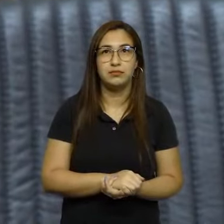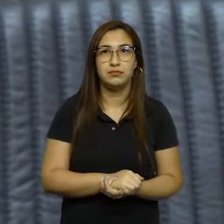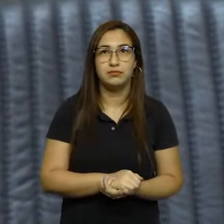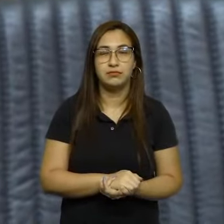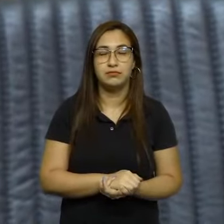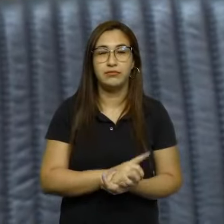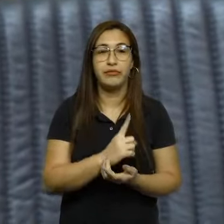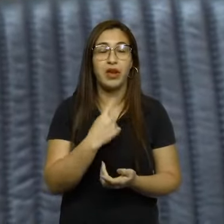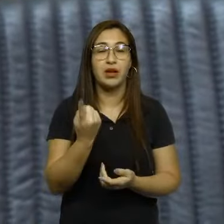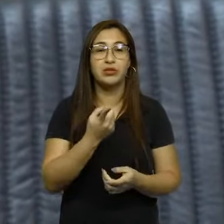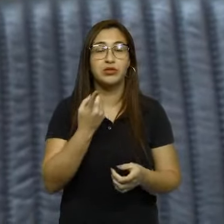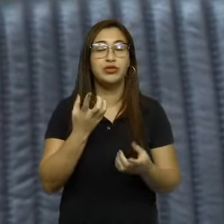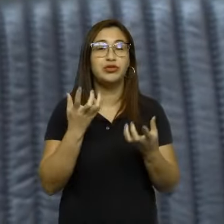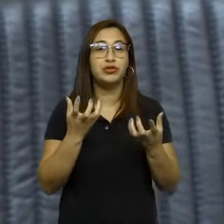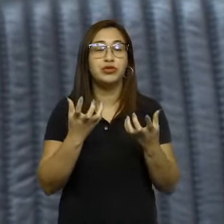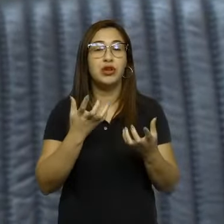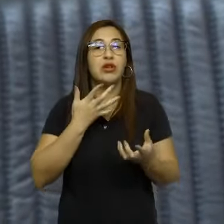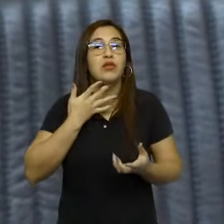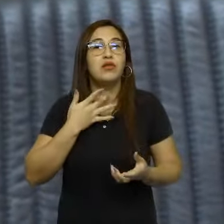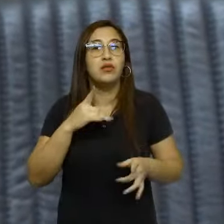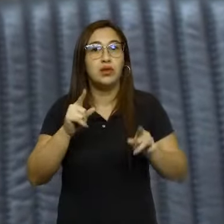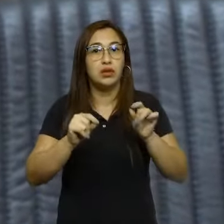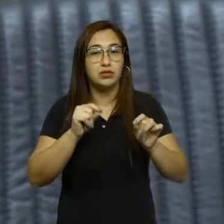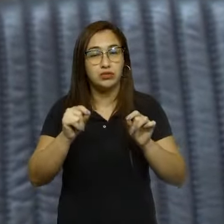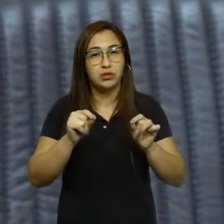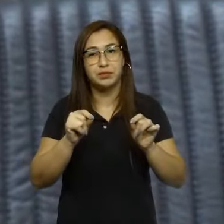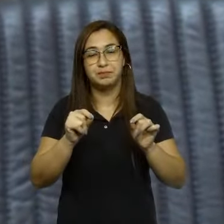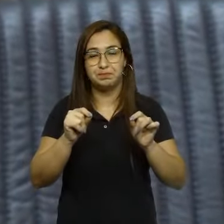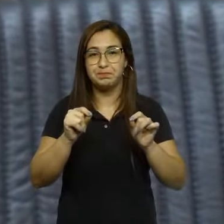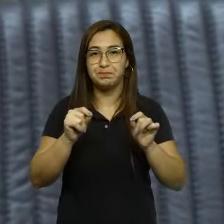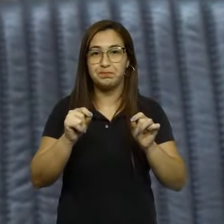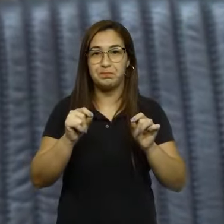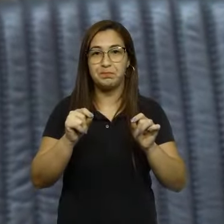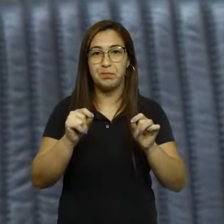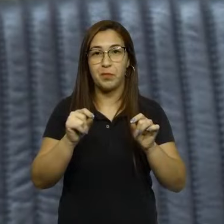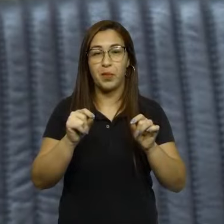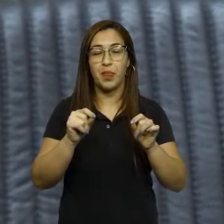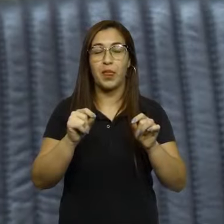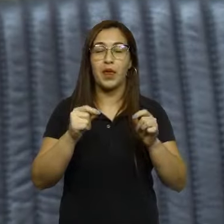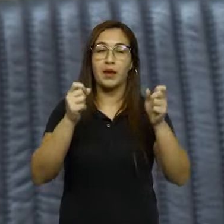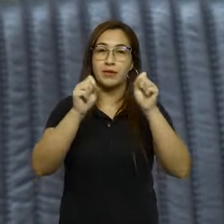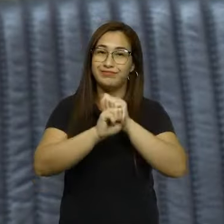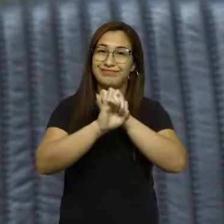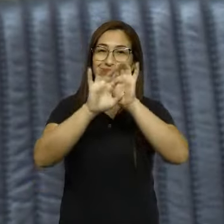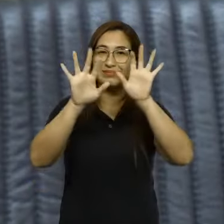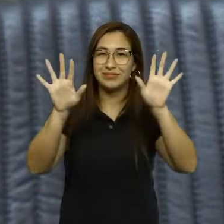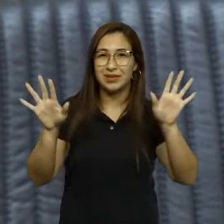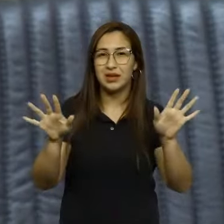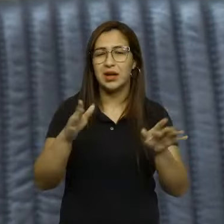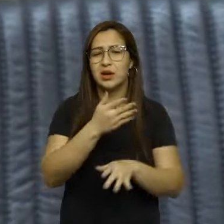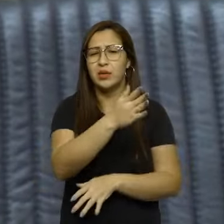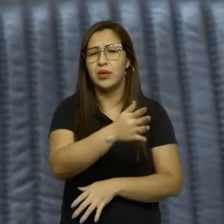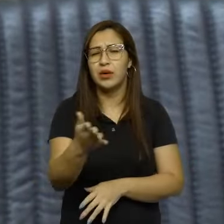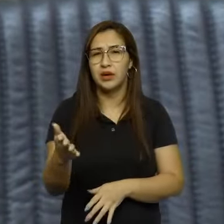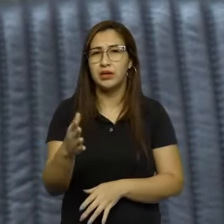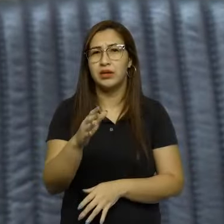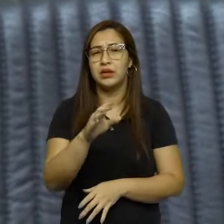nesse projeto tem como essência a devida transparência, porque a sociedade catarinense